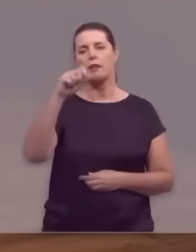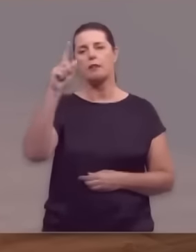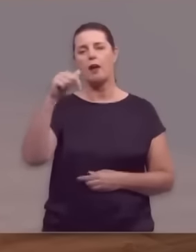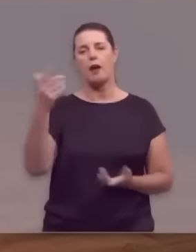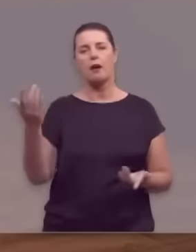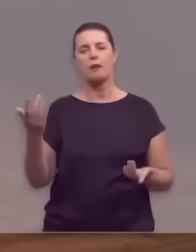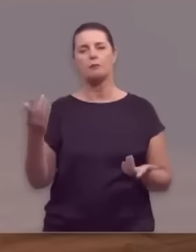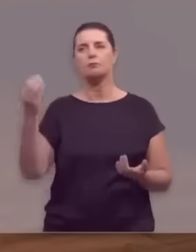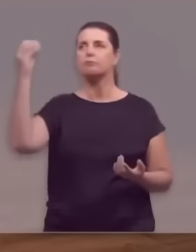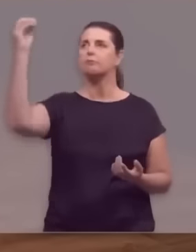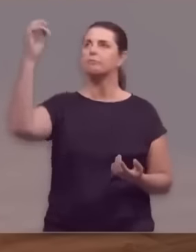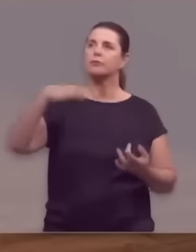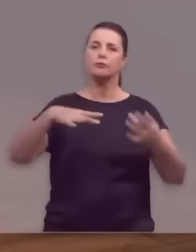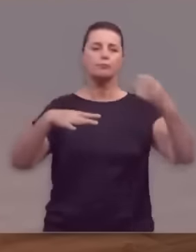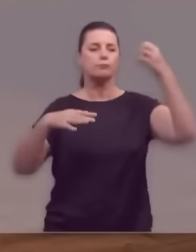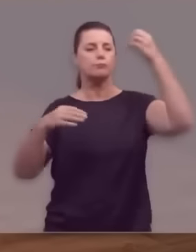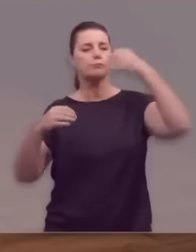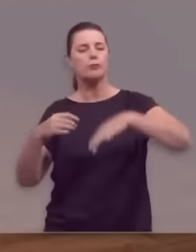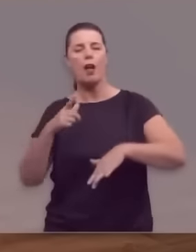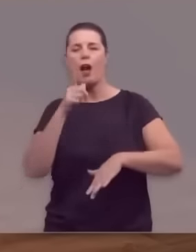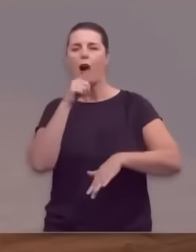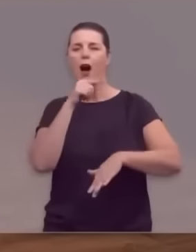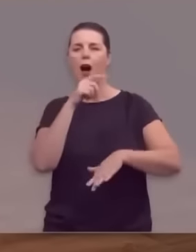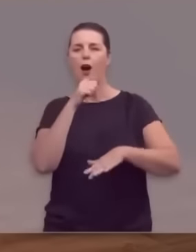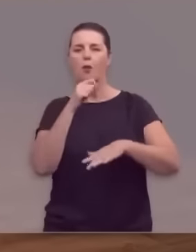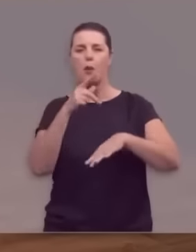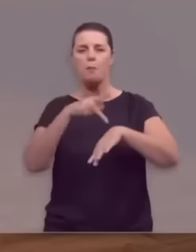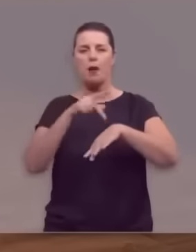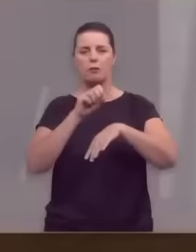brotando das rochas.